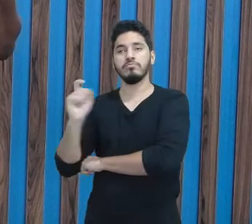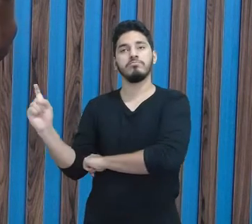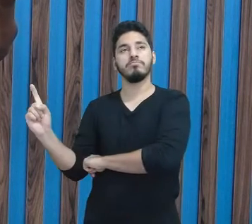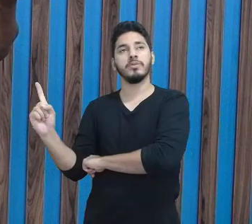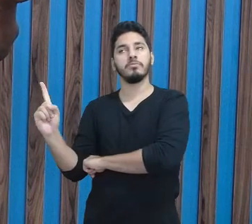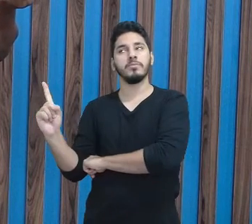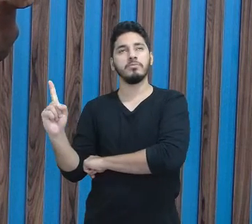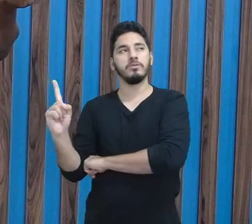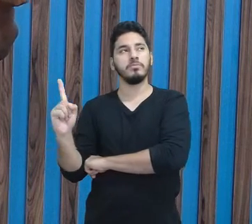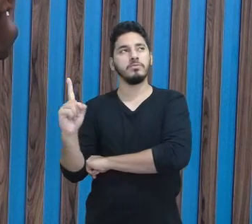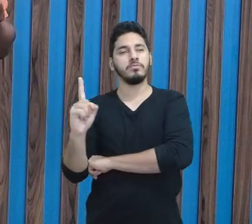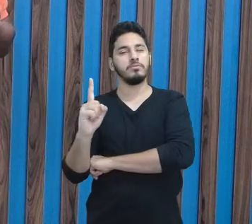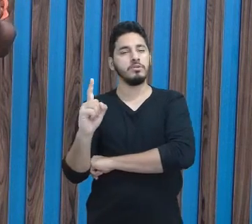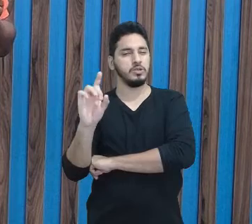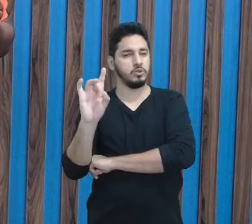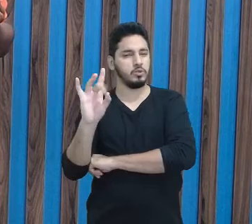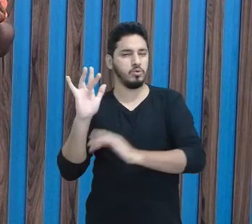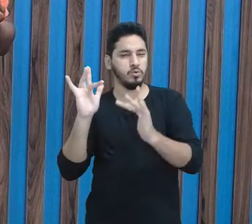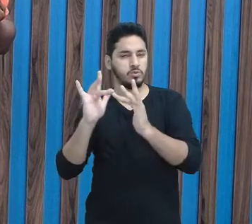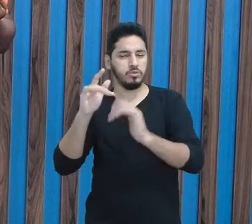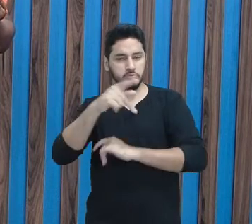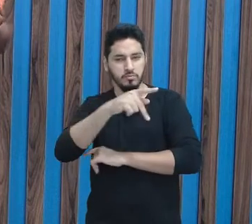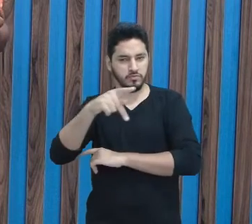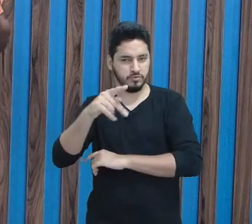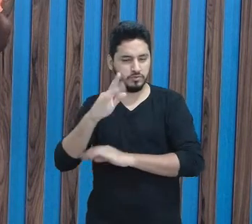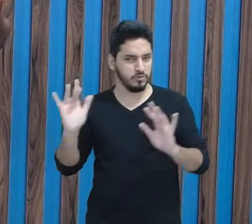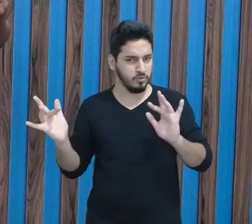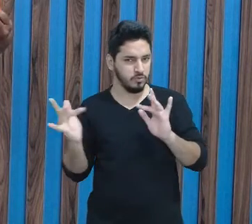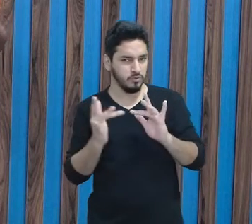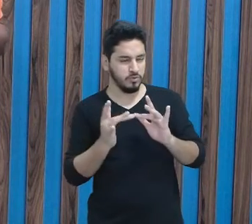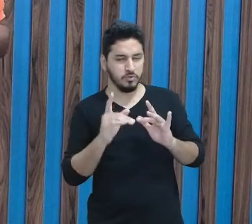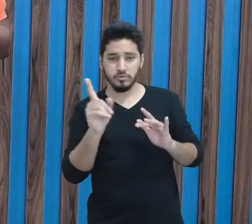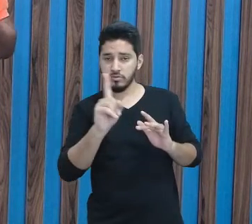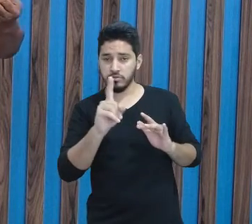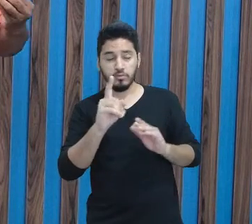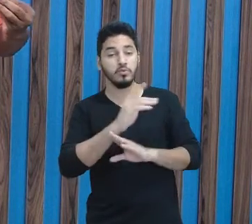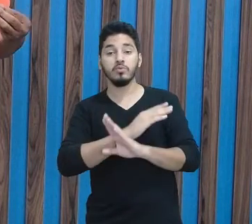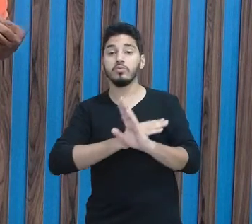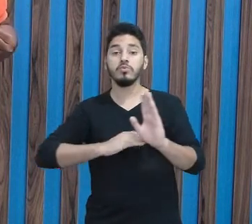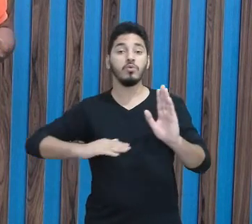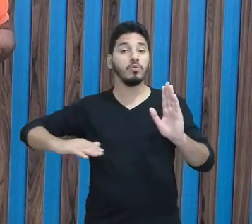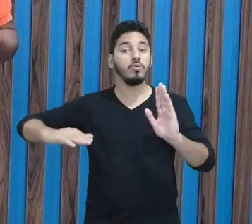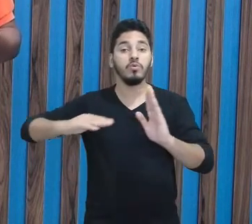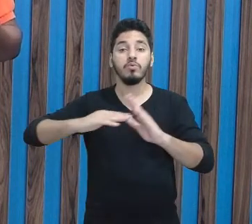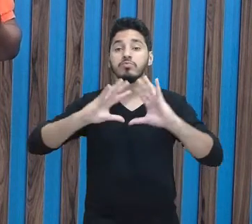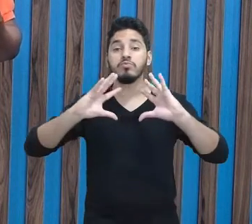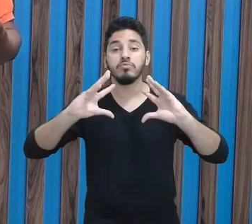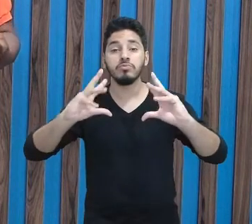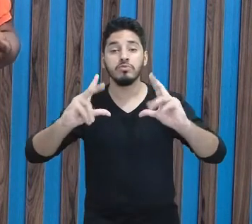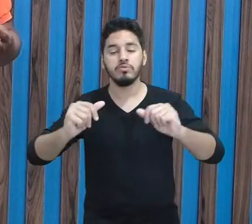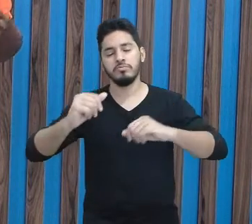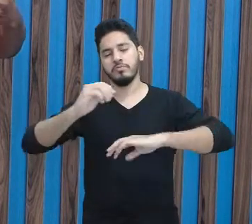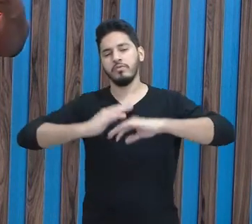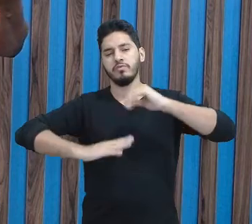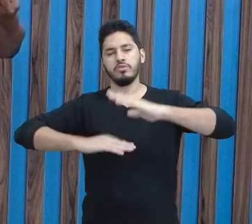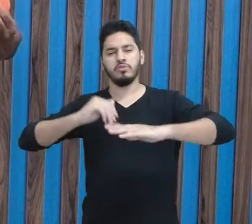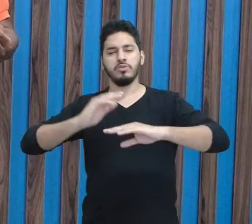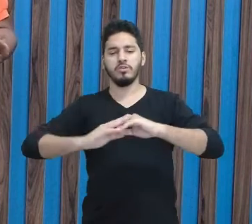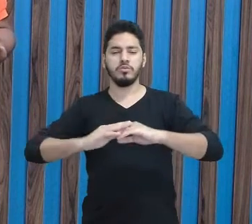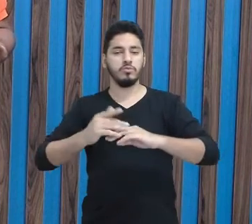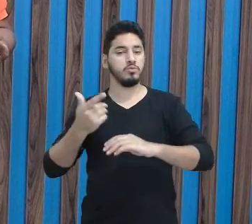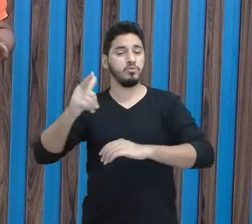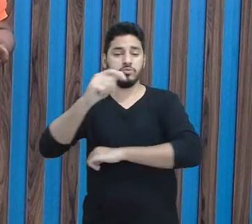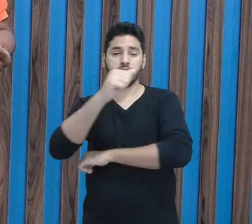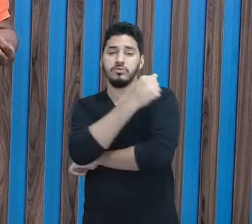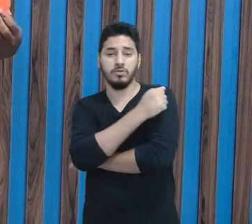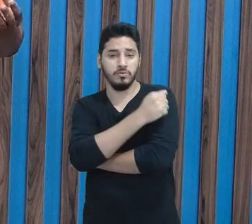ele não tem só contato com o professor, e sim ele tem contato com todos os outros profissionais, todos os outros